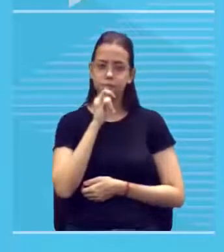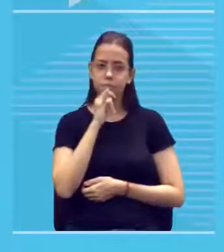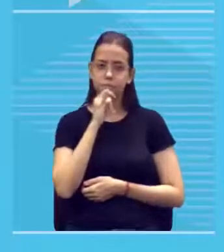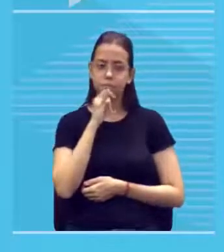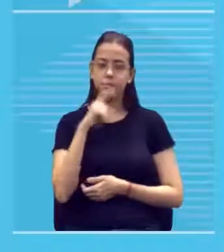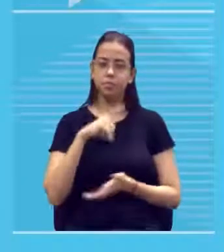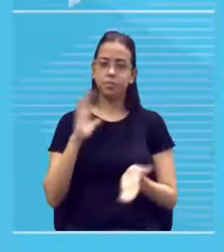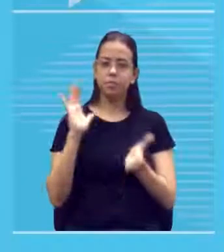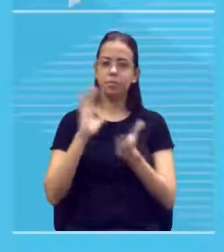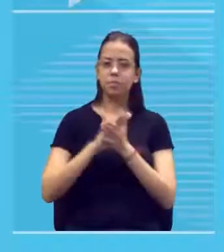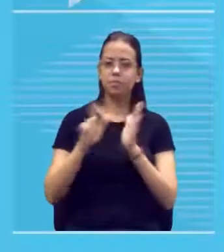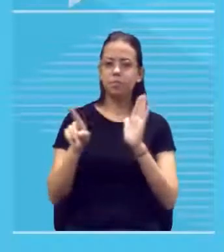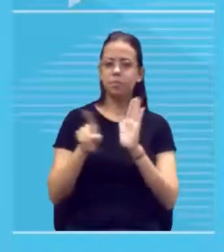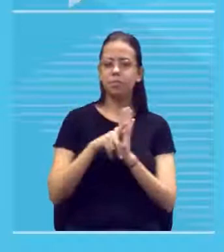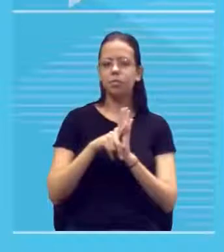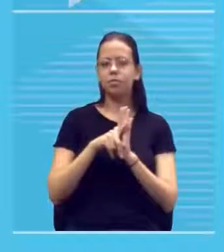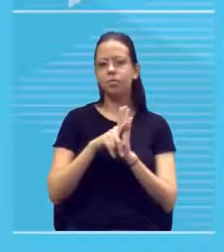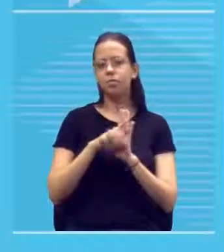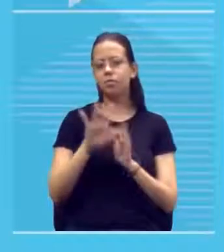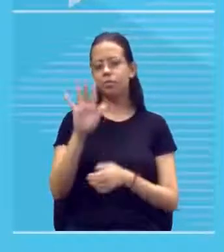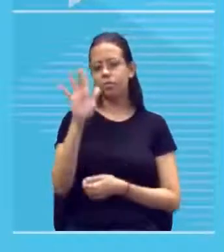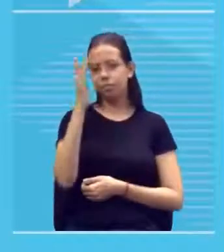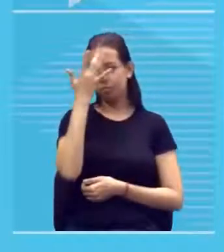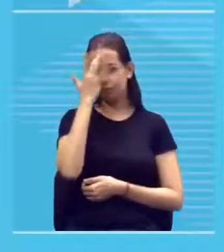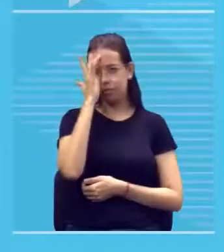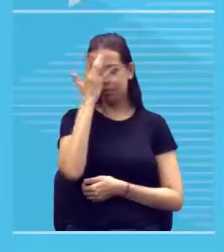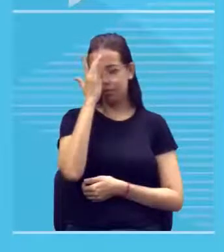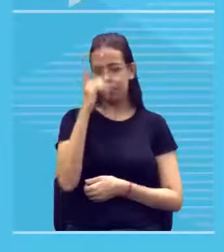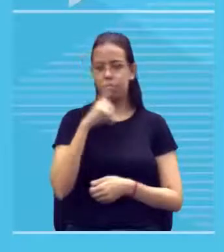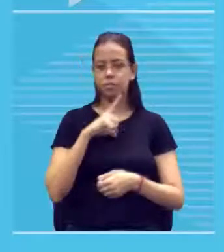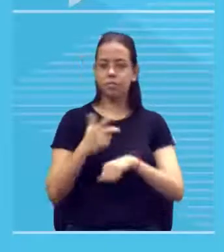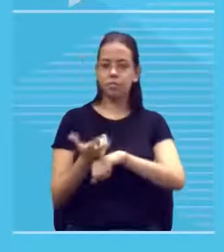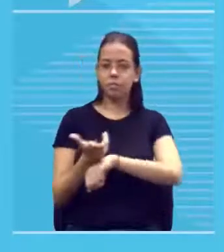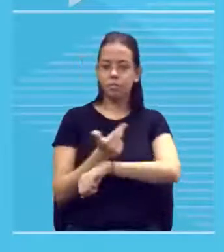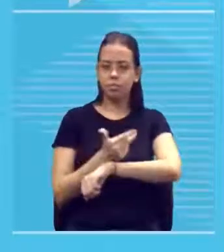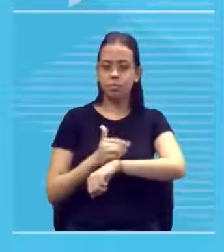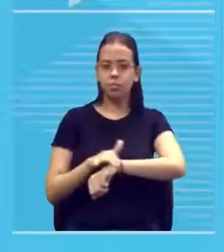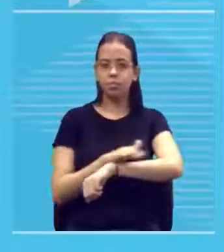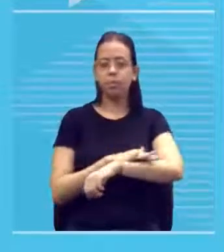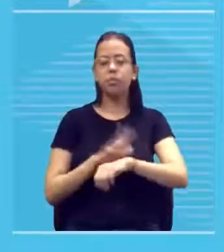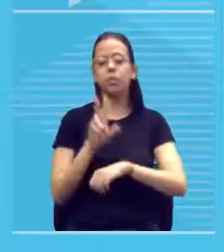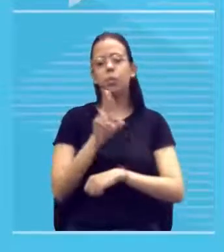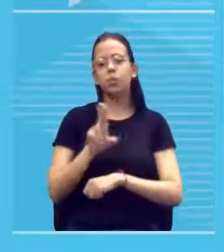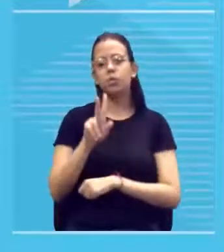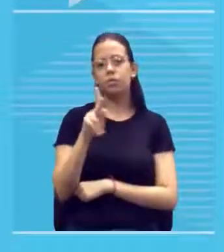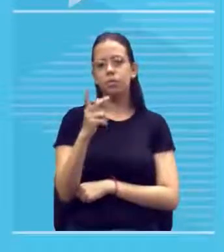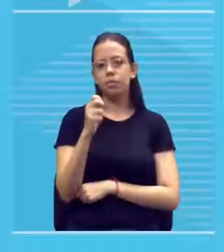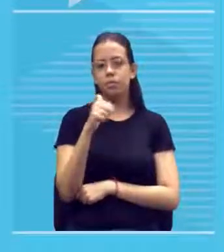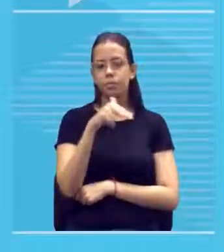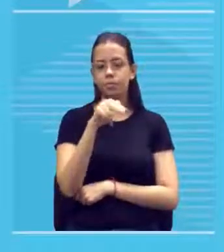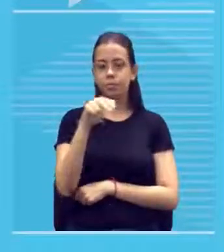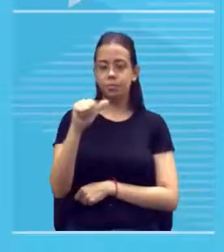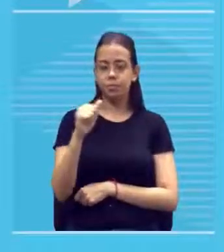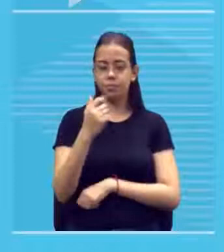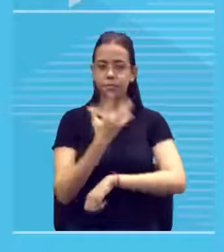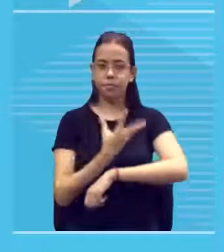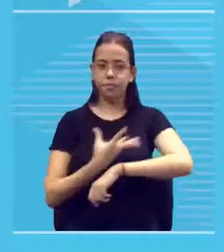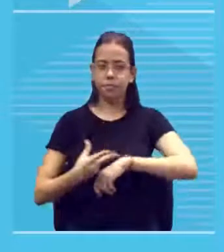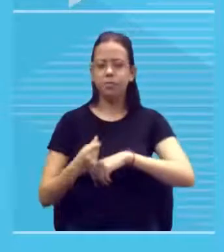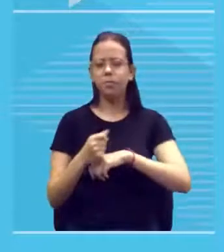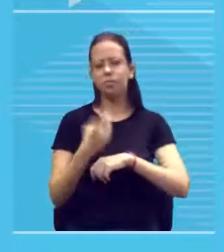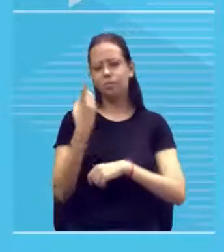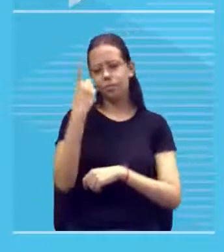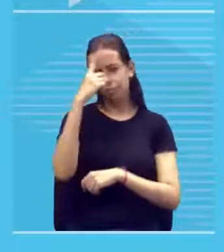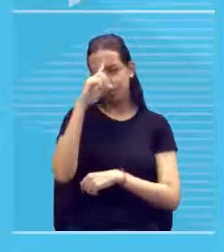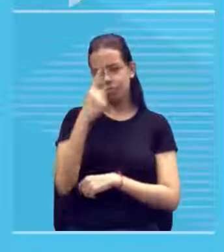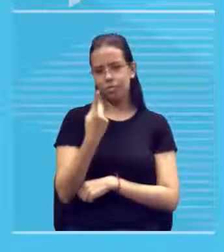casamento hindu onde a pintura corporal é feita com a mistura chamada de rena que sai em 15 dias em